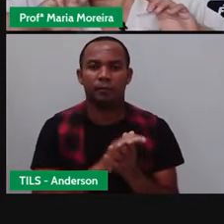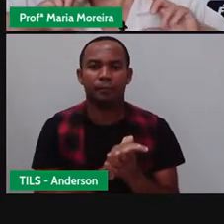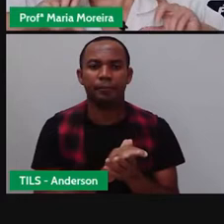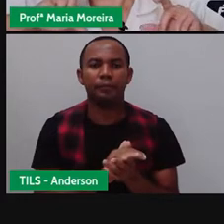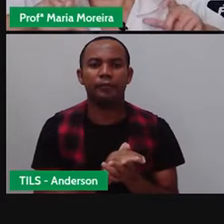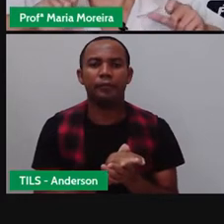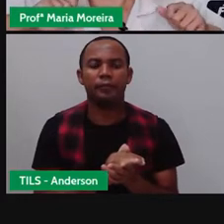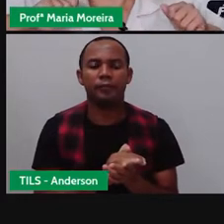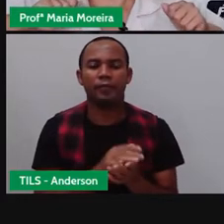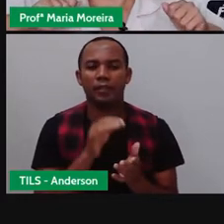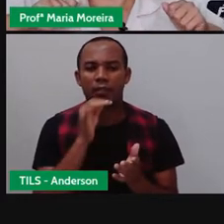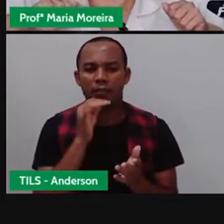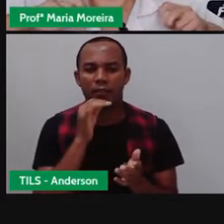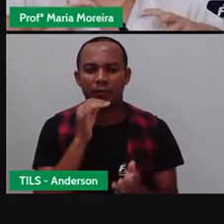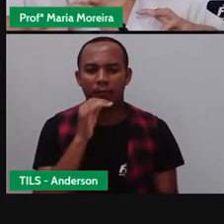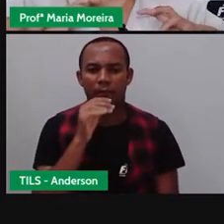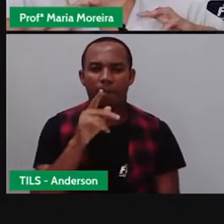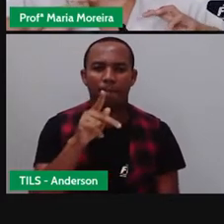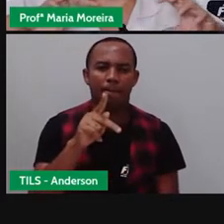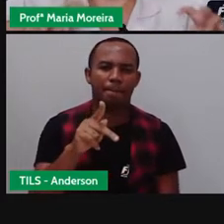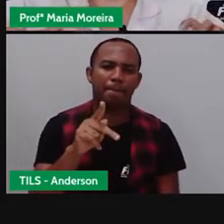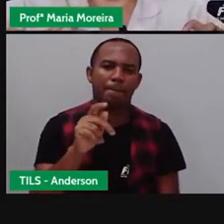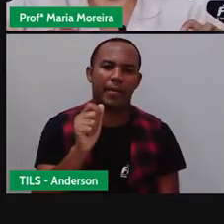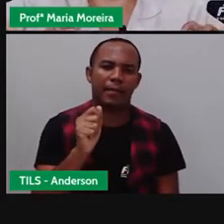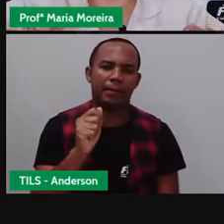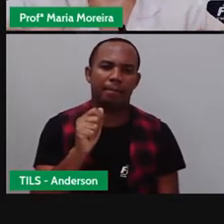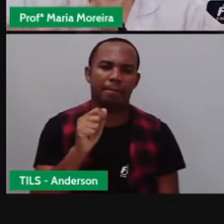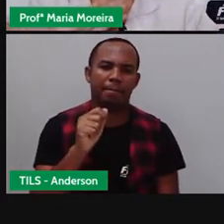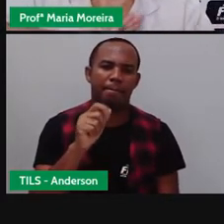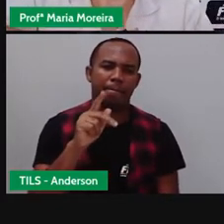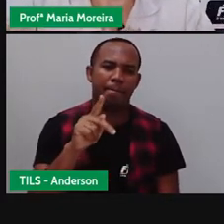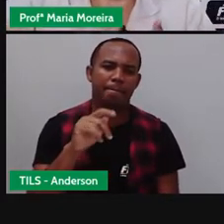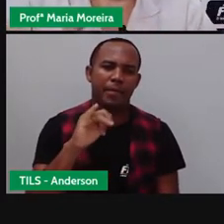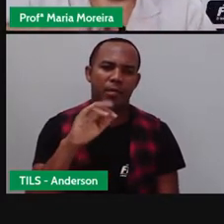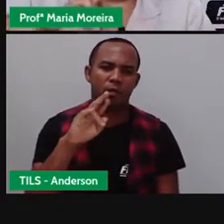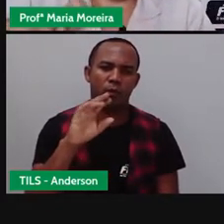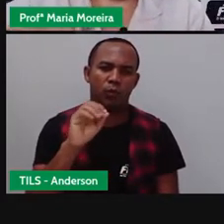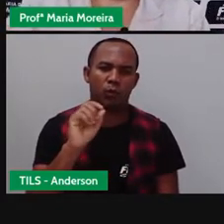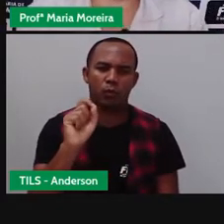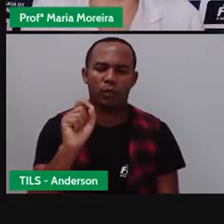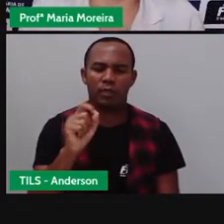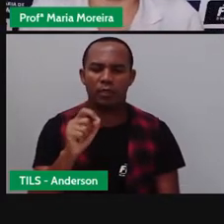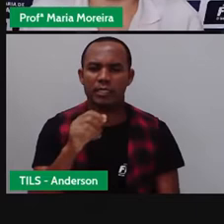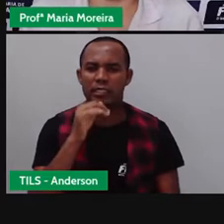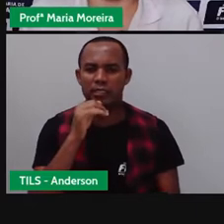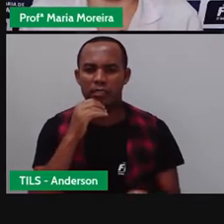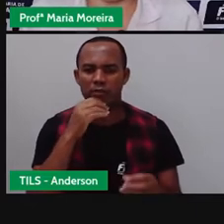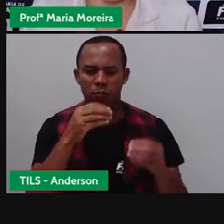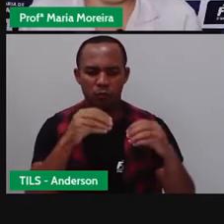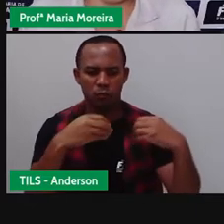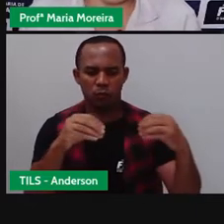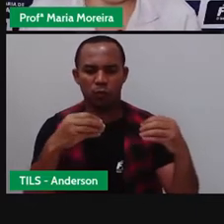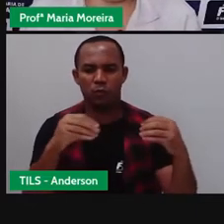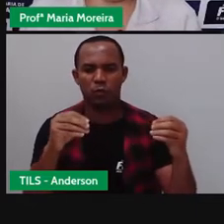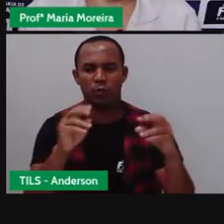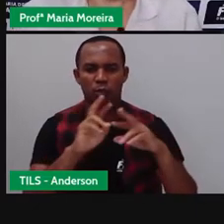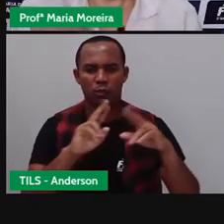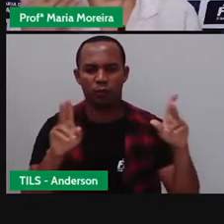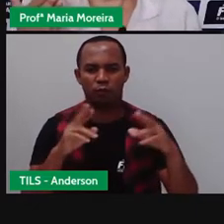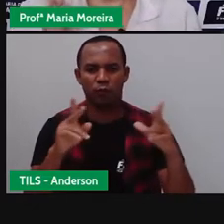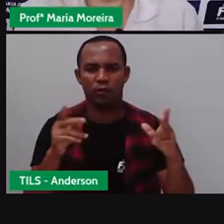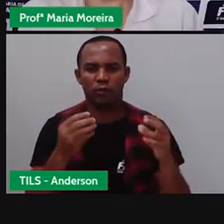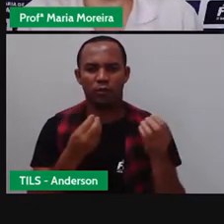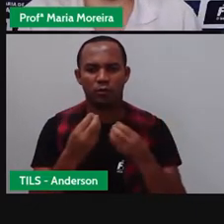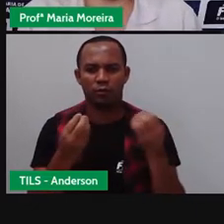feito de um caule, se eu não me engano, de uma árvore. E aí, ele é bem mais grosseiro para se escrever. Ele é diferente, né?